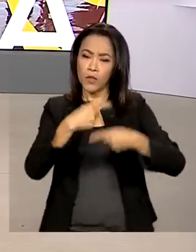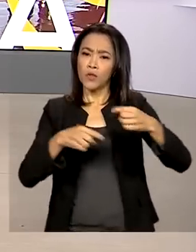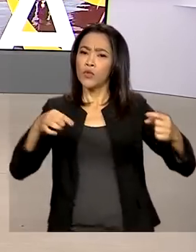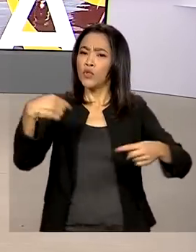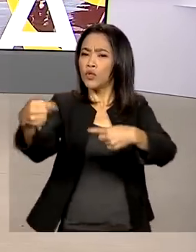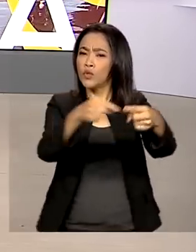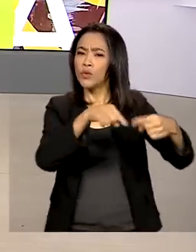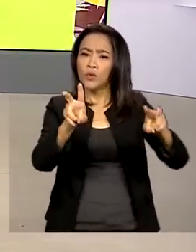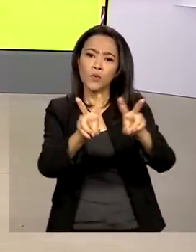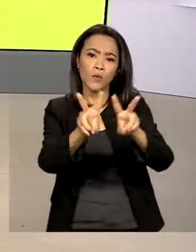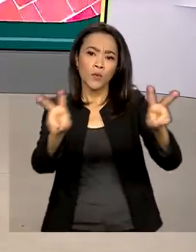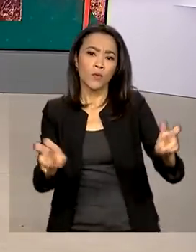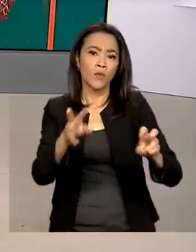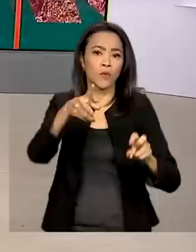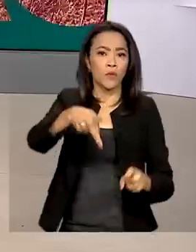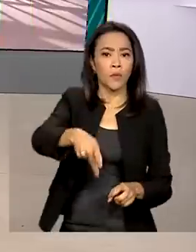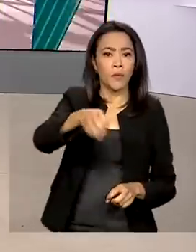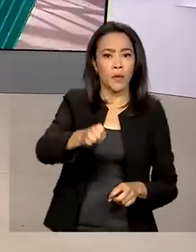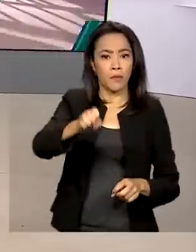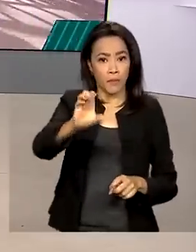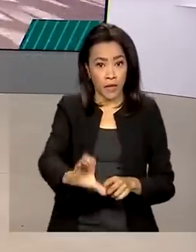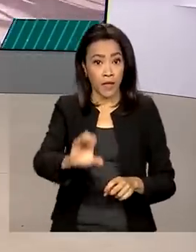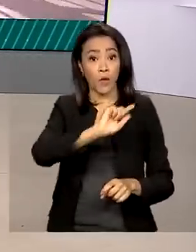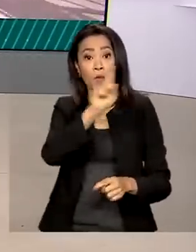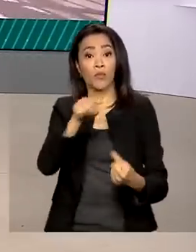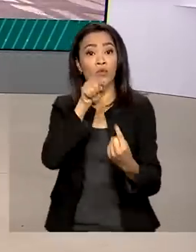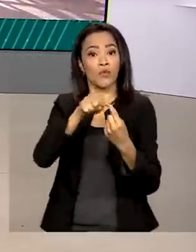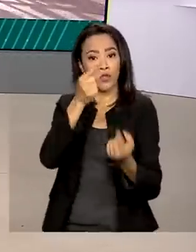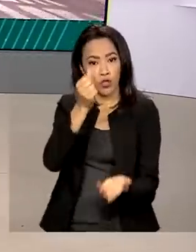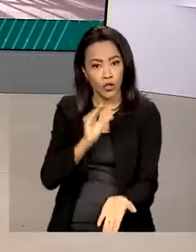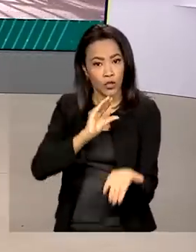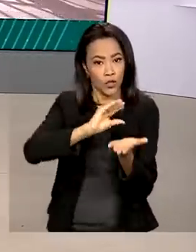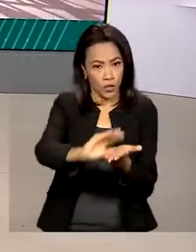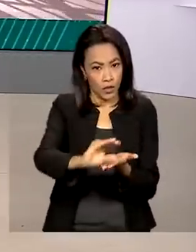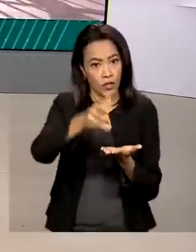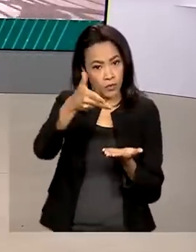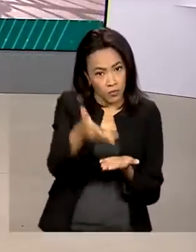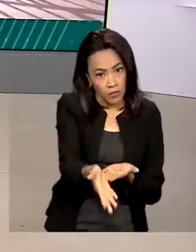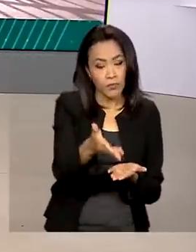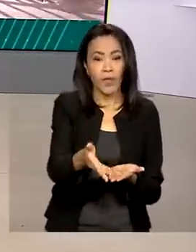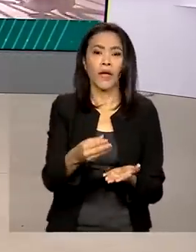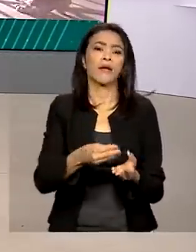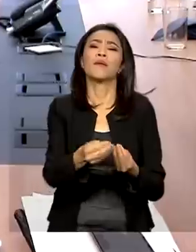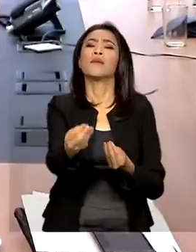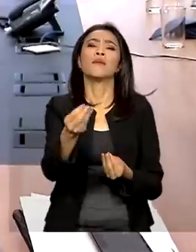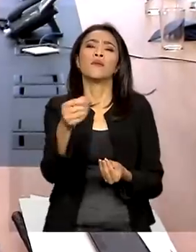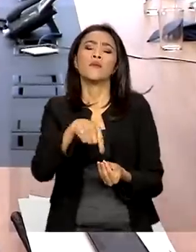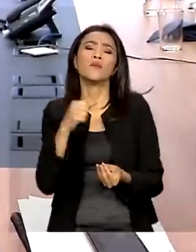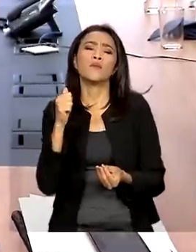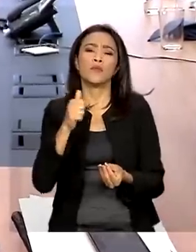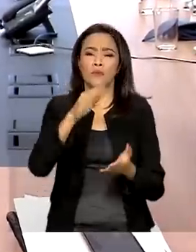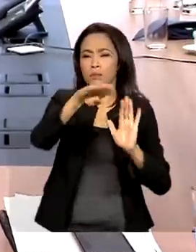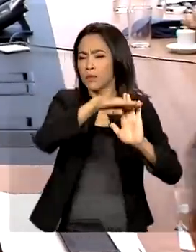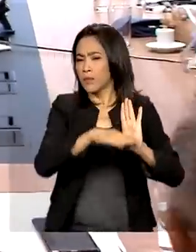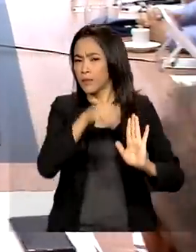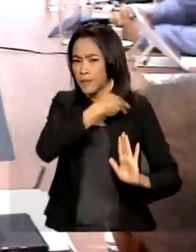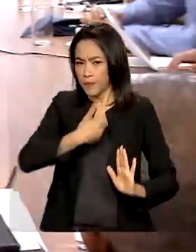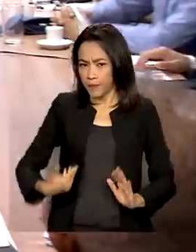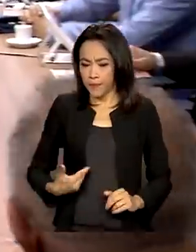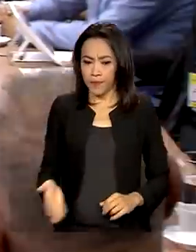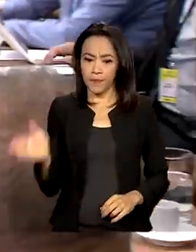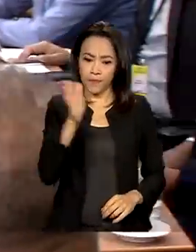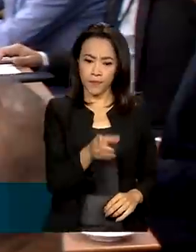Transição para garantir recursos para o novo programa de transferência de renda no ano que vem. Nessa quarta-feira,